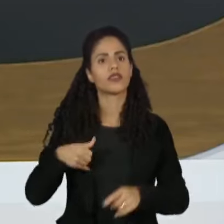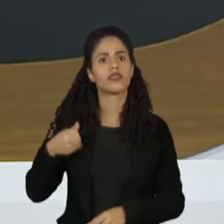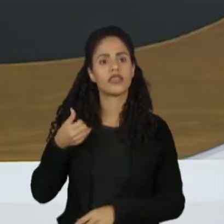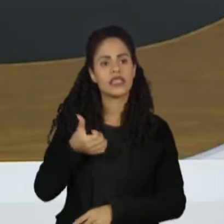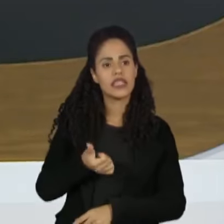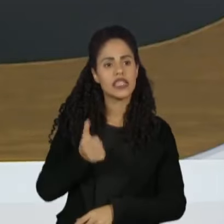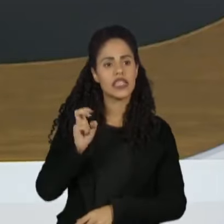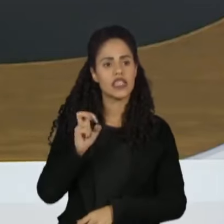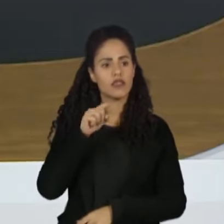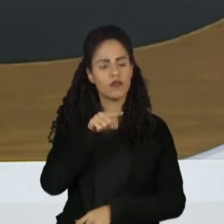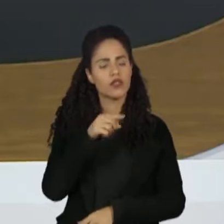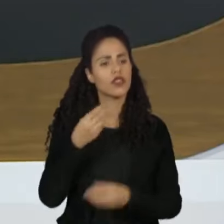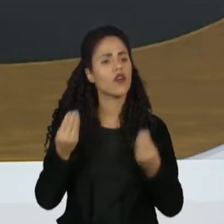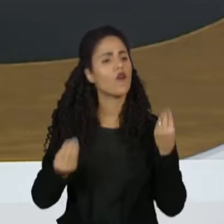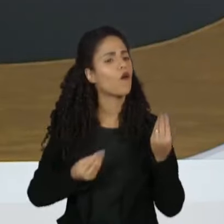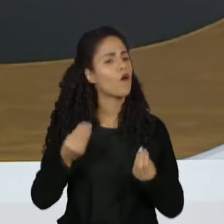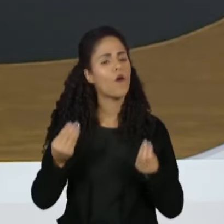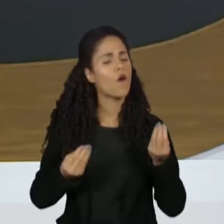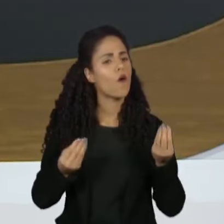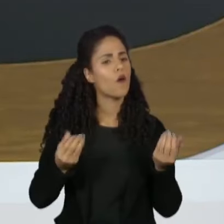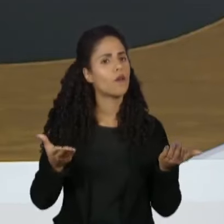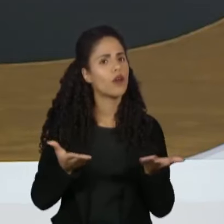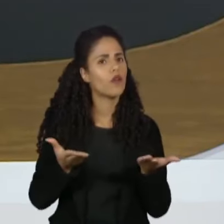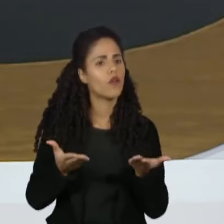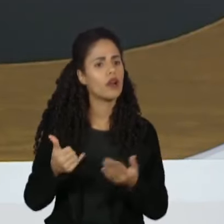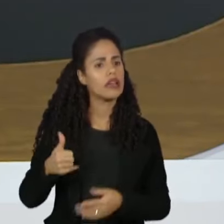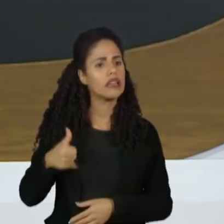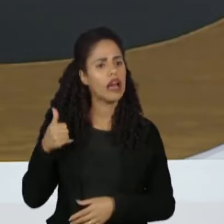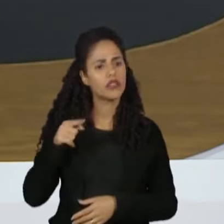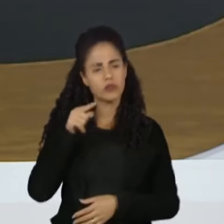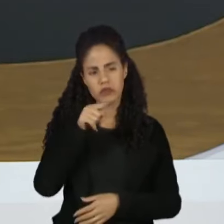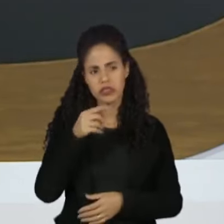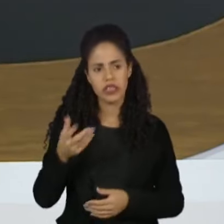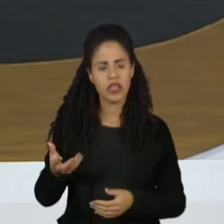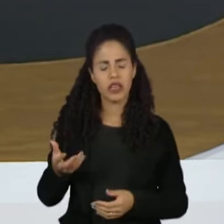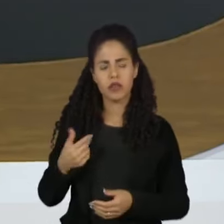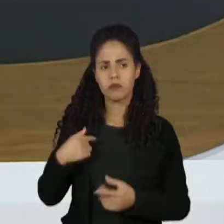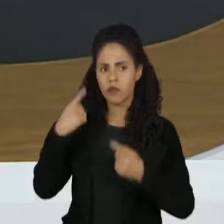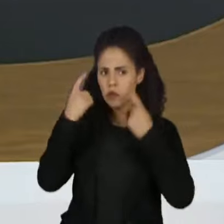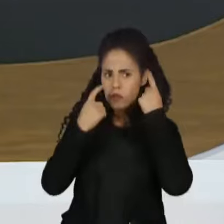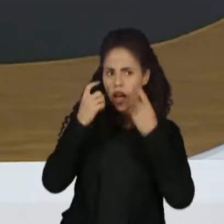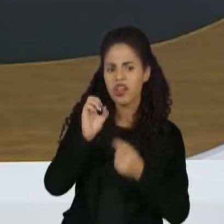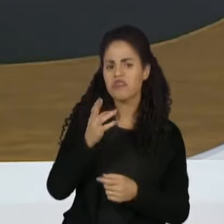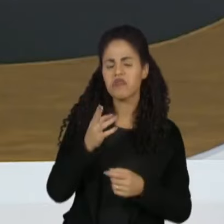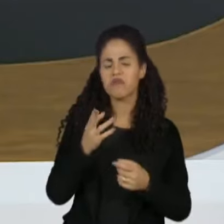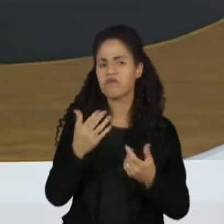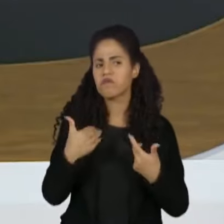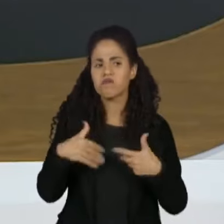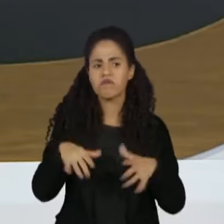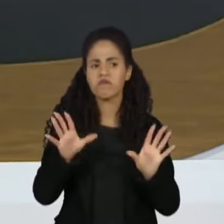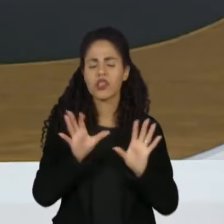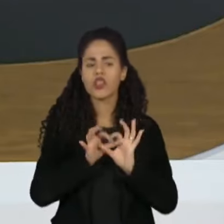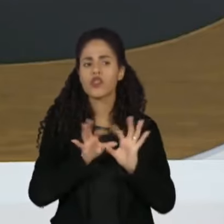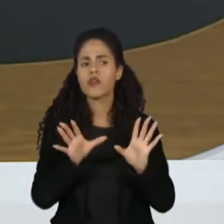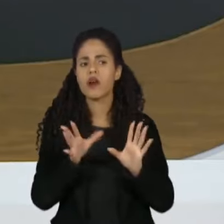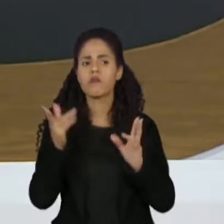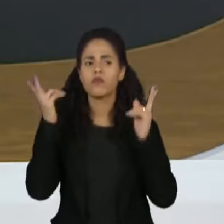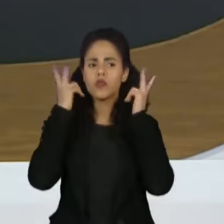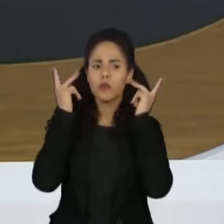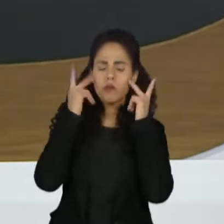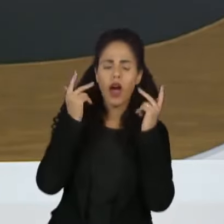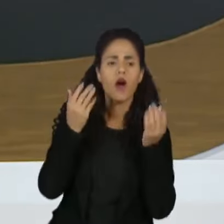anos. Como você lida com essa coisa da idade? E como você, as questões ali,